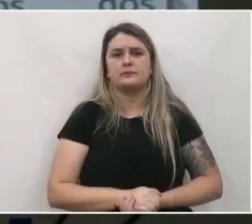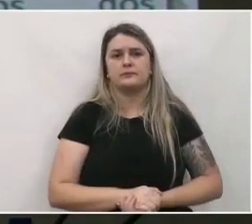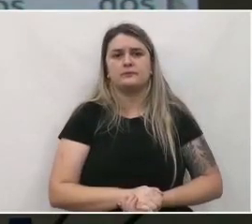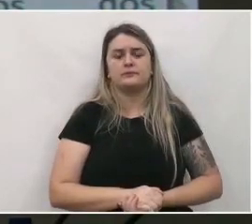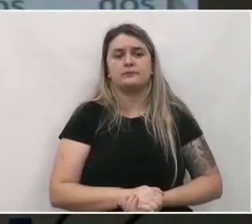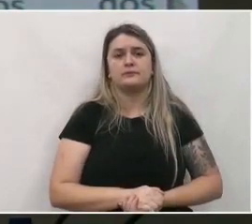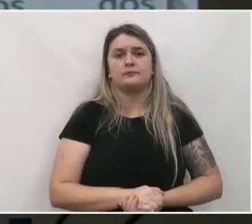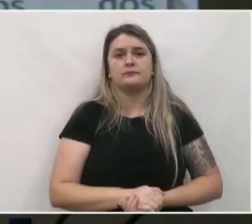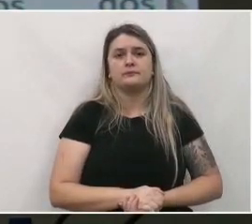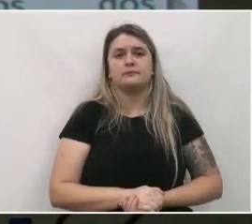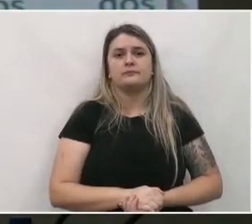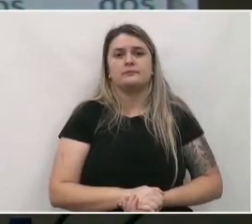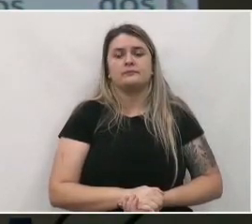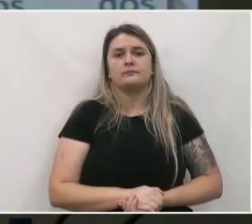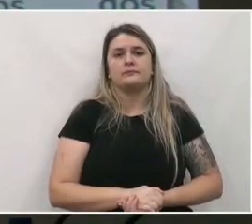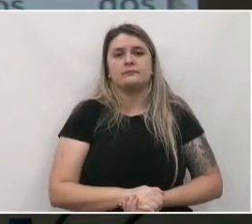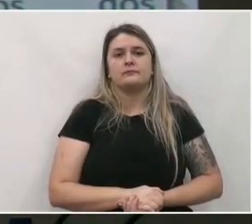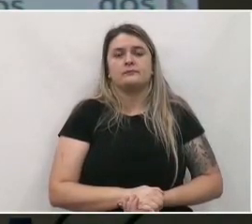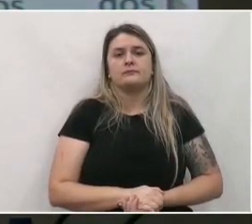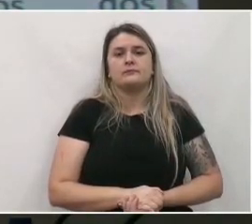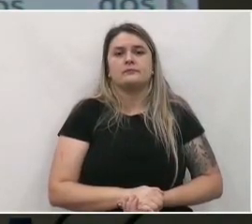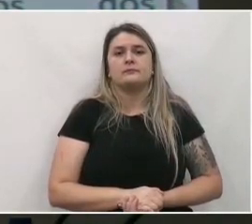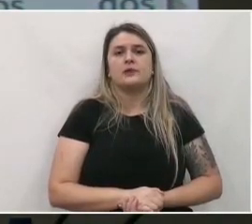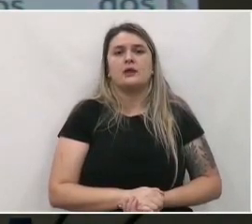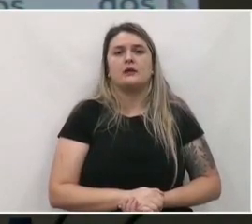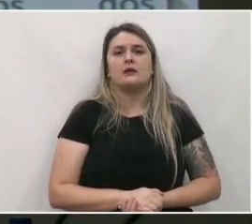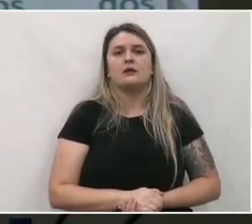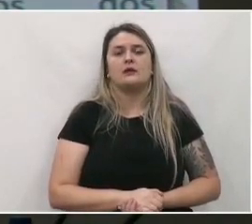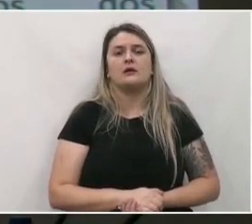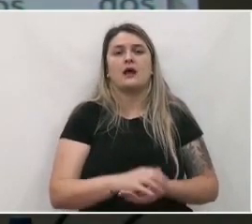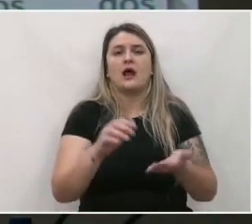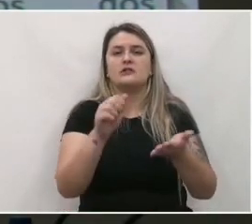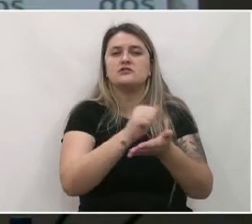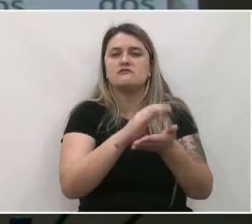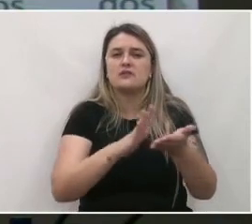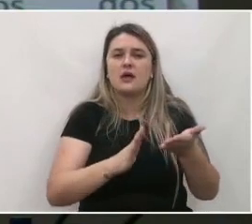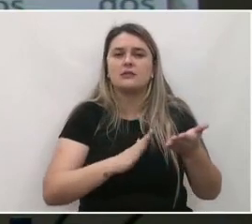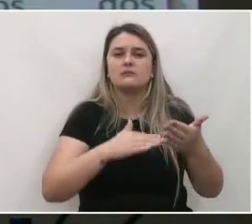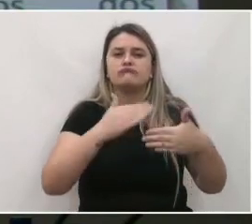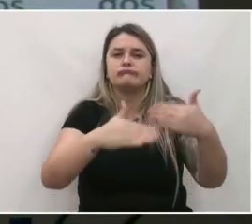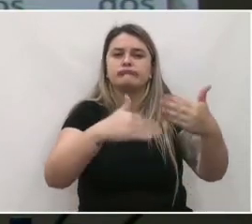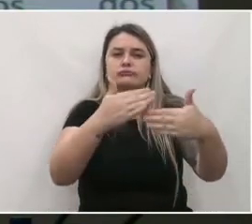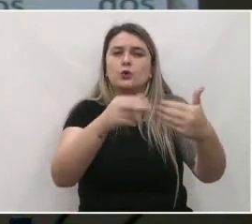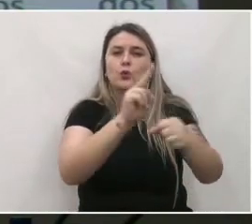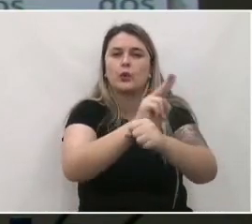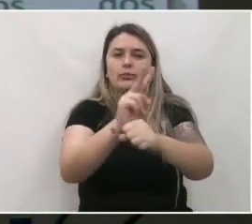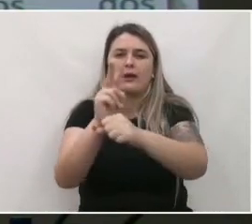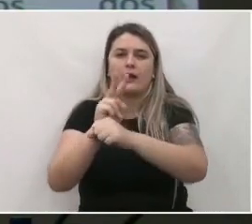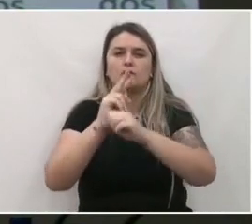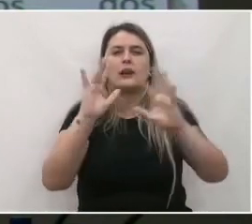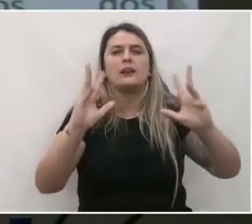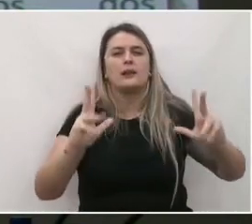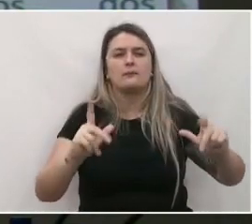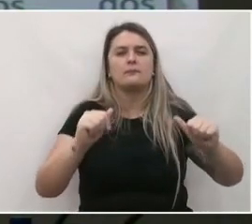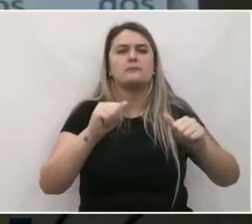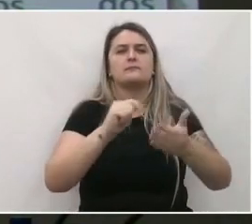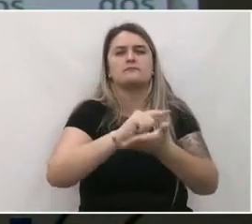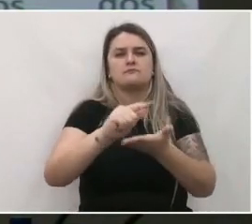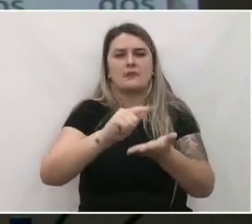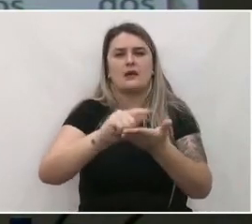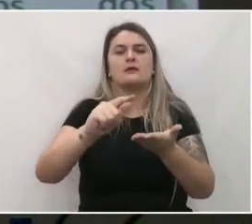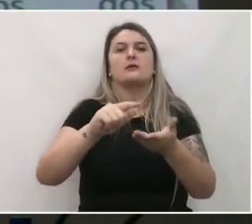Viabilizar ações para ampliação de pavimentação e saneamento básico. e a ampliação da